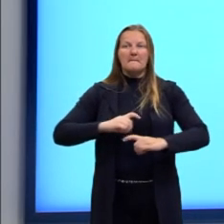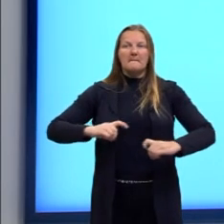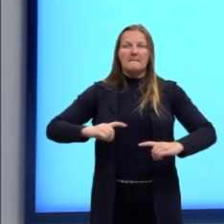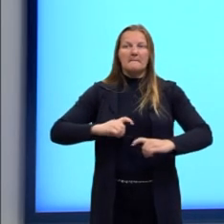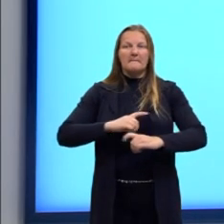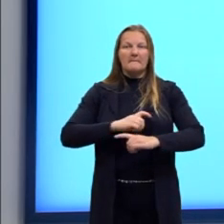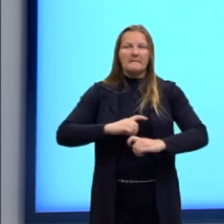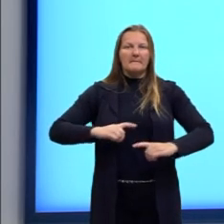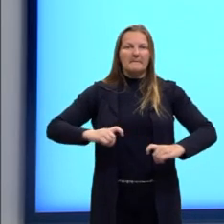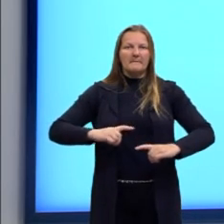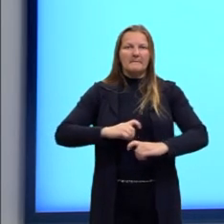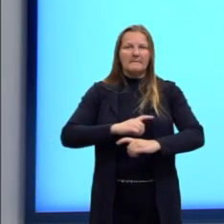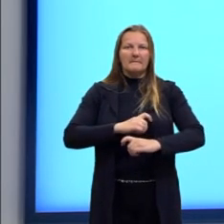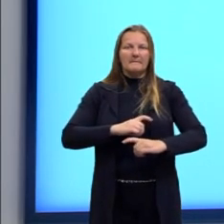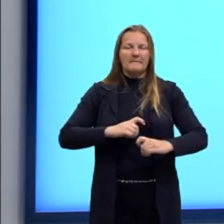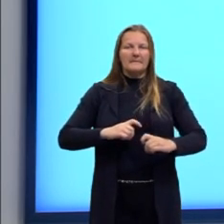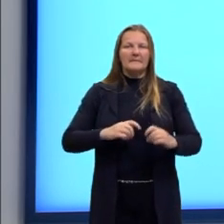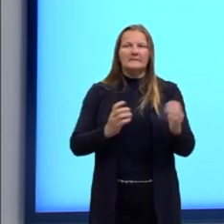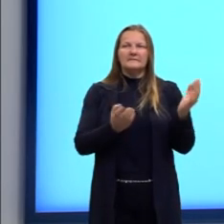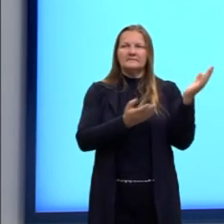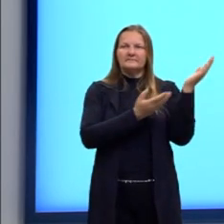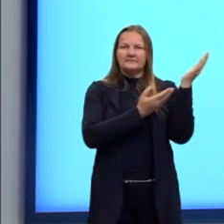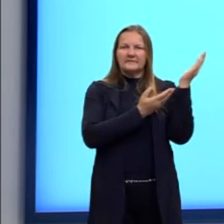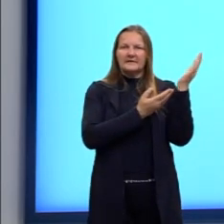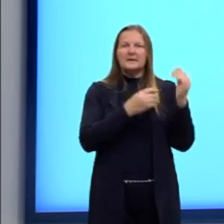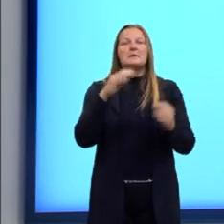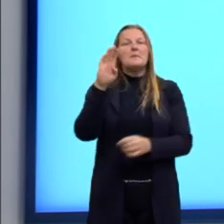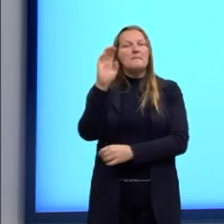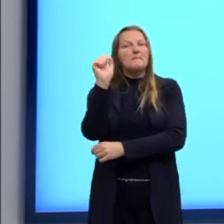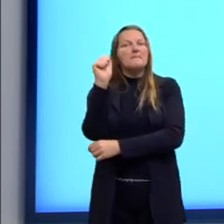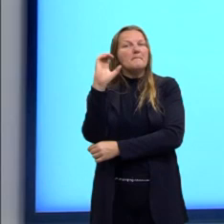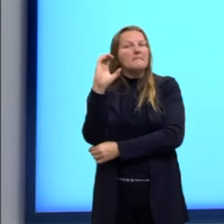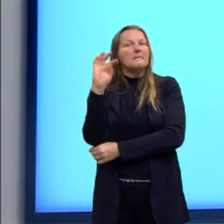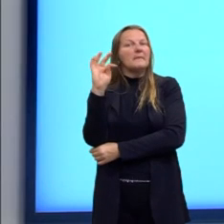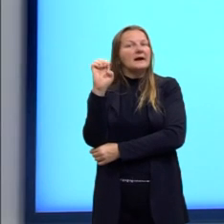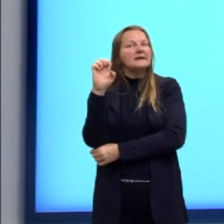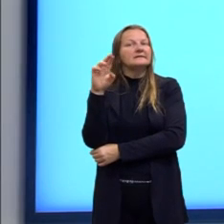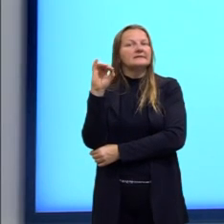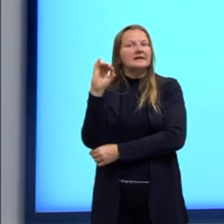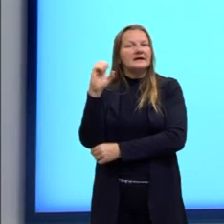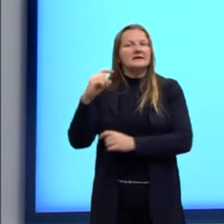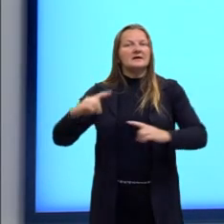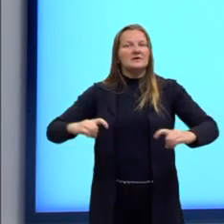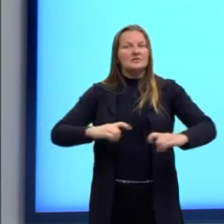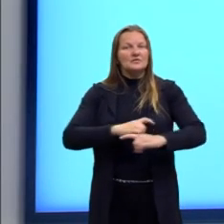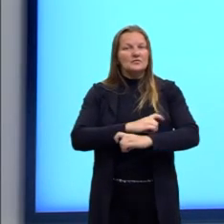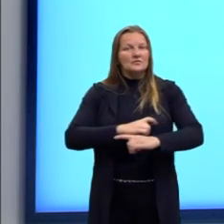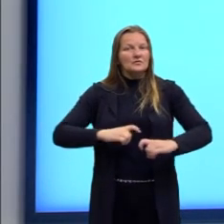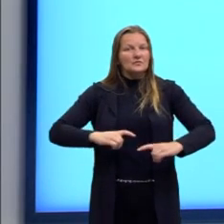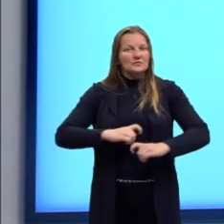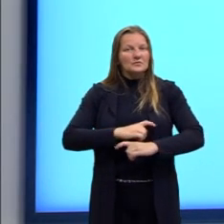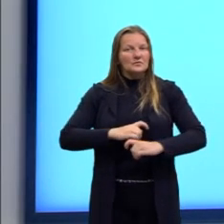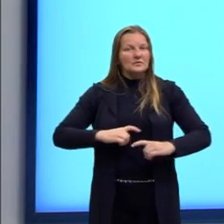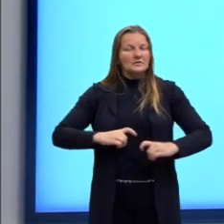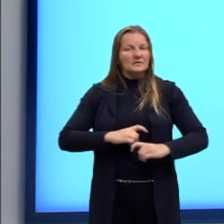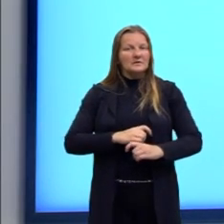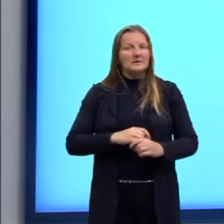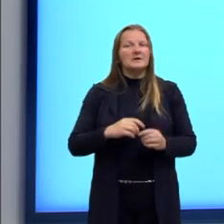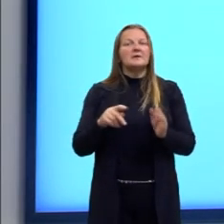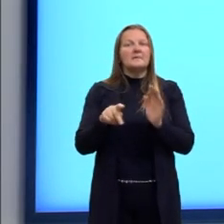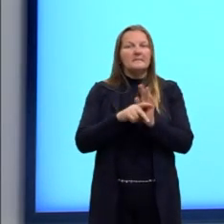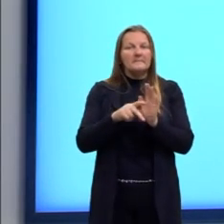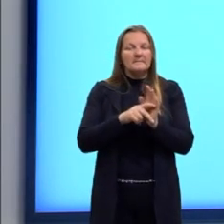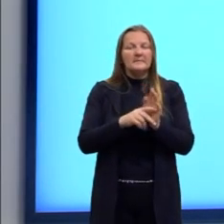interrogus, tá? É por uma bactéria, não é vírus, não é protozoário, não é parasita, é bactéria, tá, gente?